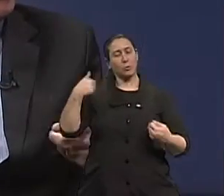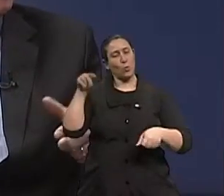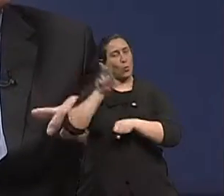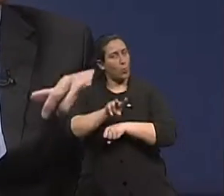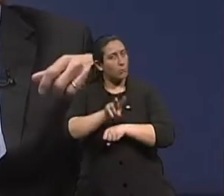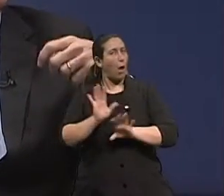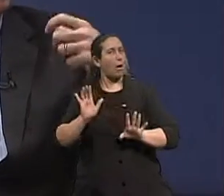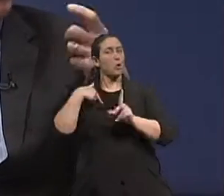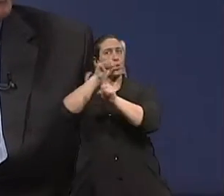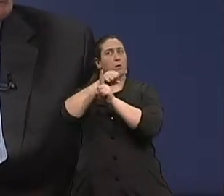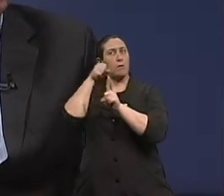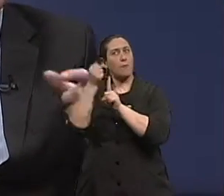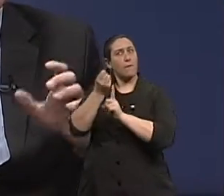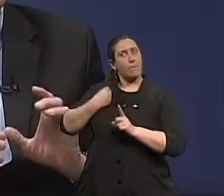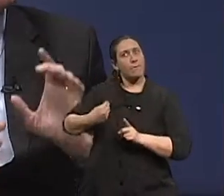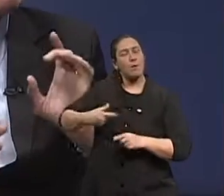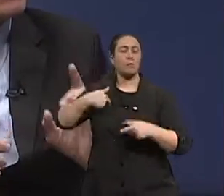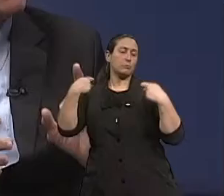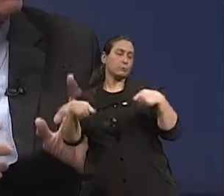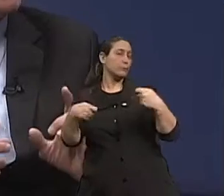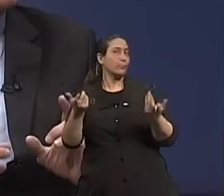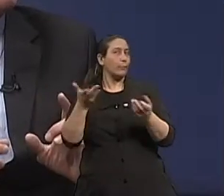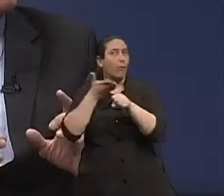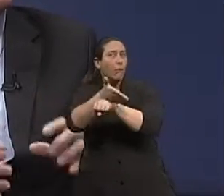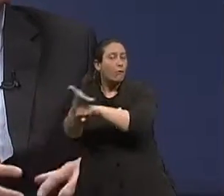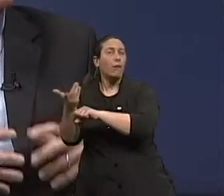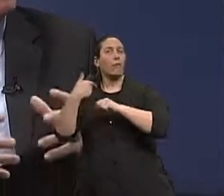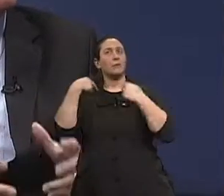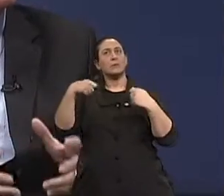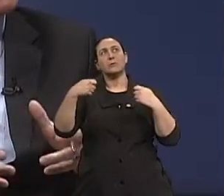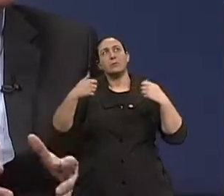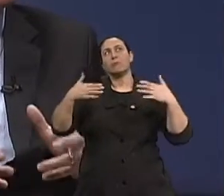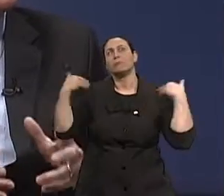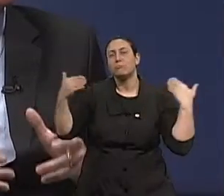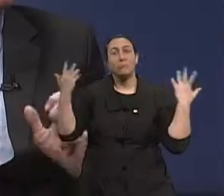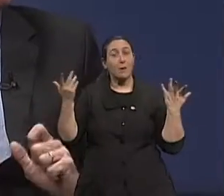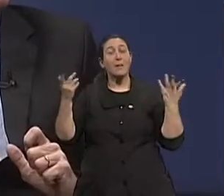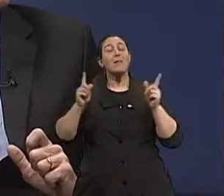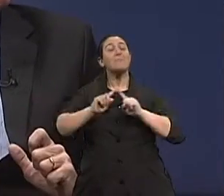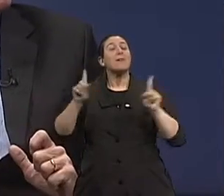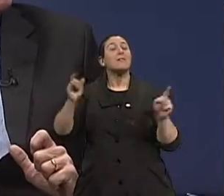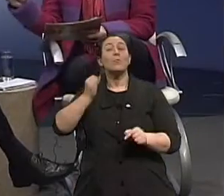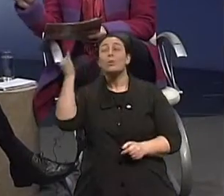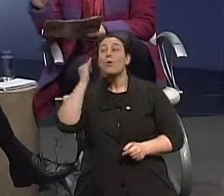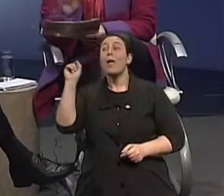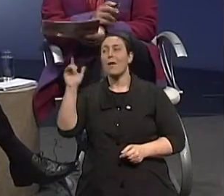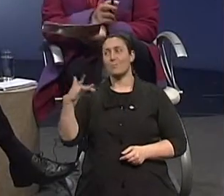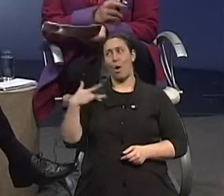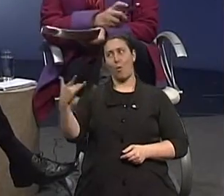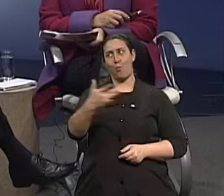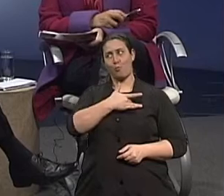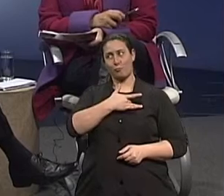socialmente ativo, intelectualmente ativo e preciso, principalmente, Isabel, ter uma boa saúde física. Ah, e aí pega